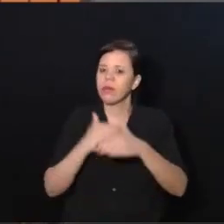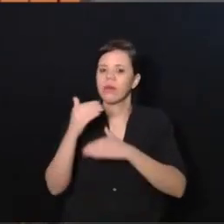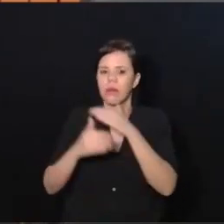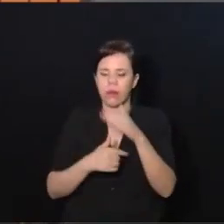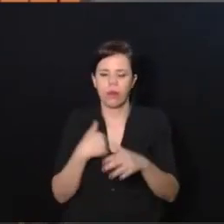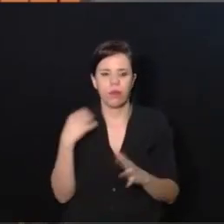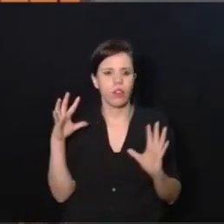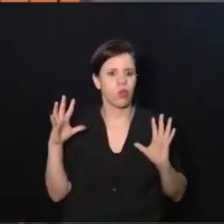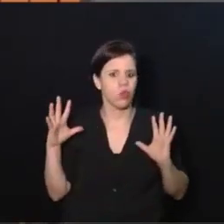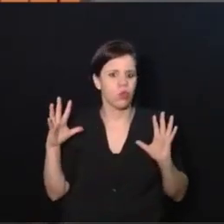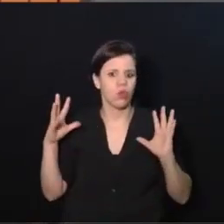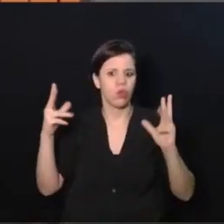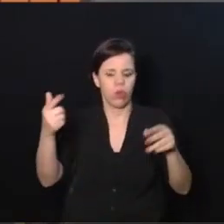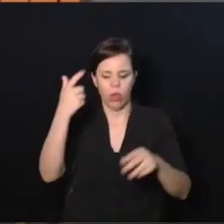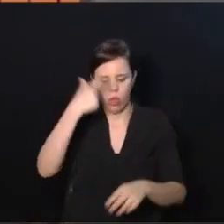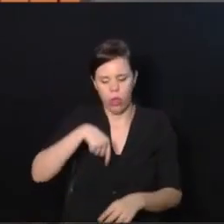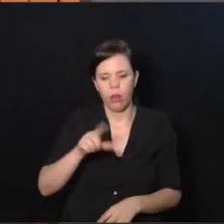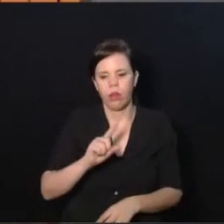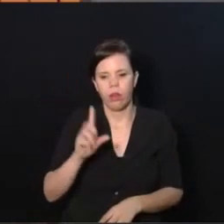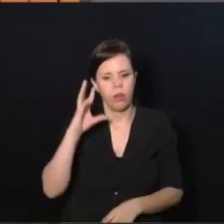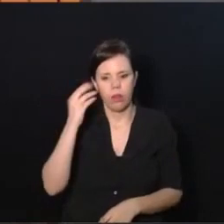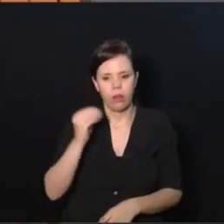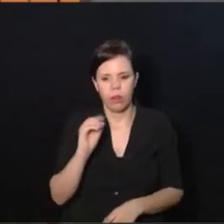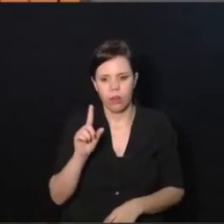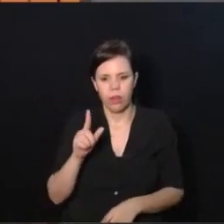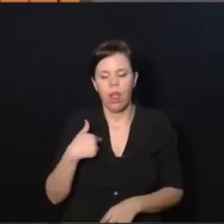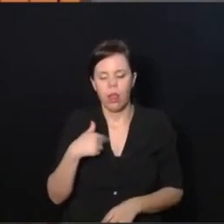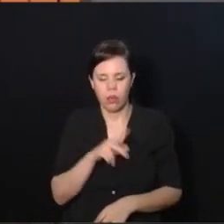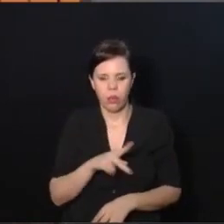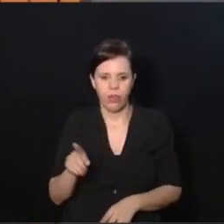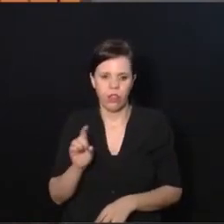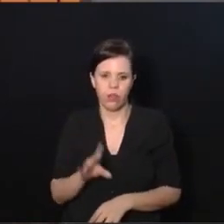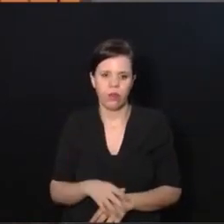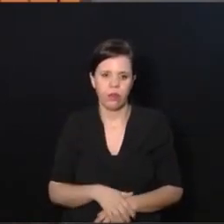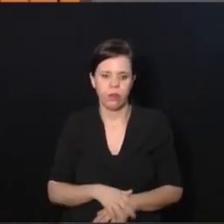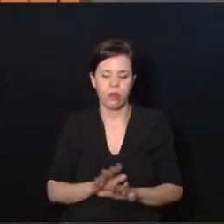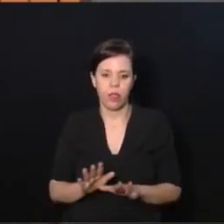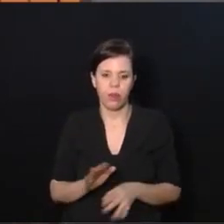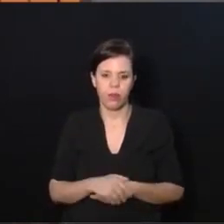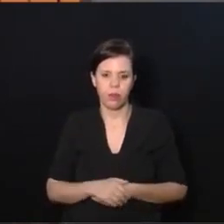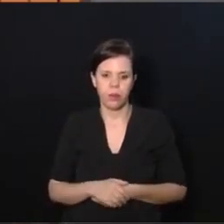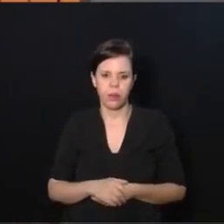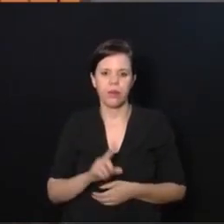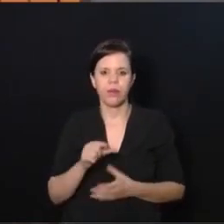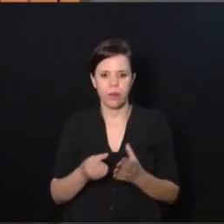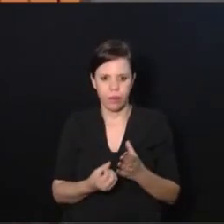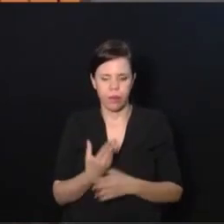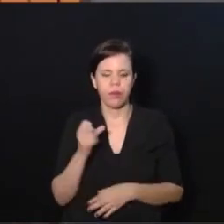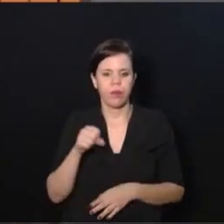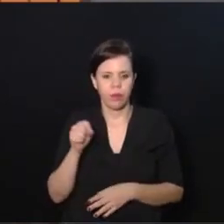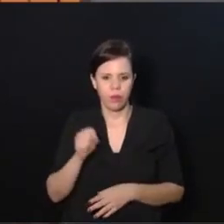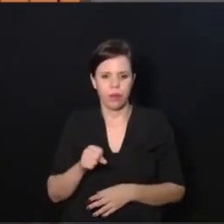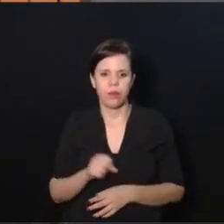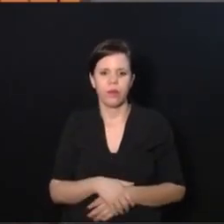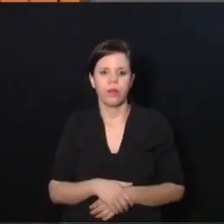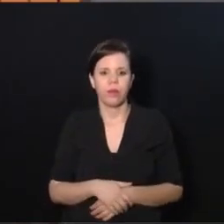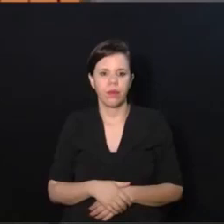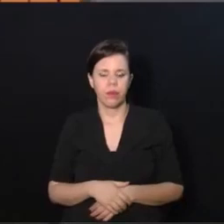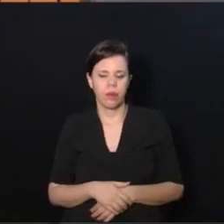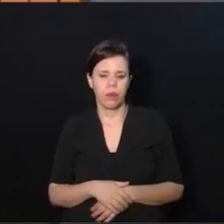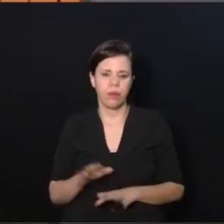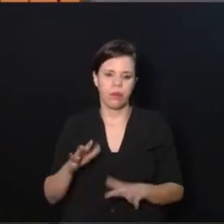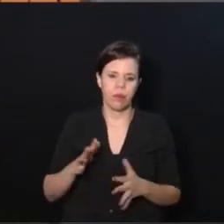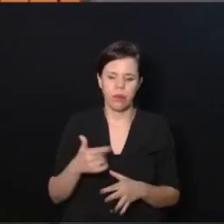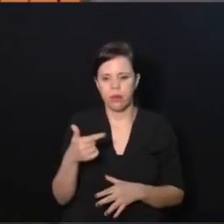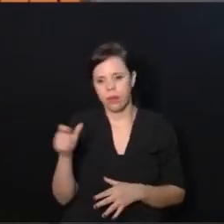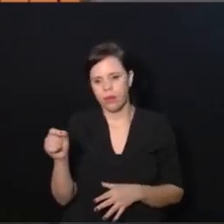A gente, assim, todo mundo. Eu não. Eu não entendo disso. Eu sou professor. Mas isso vai acontecer? Vai acontecer. Talvez